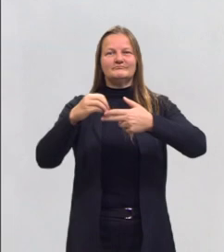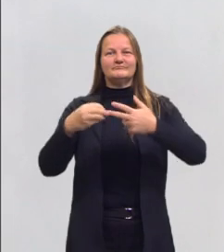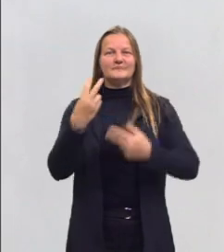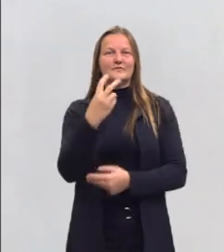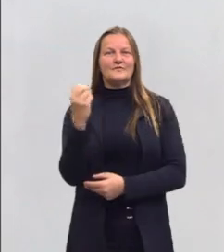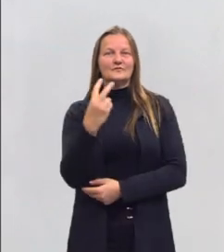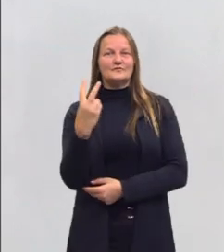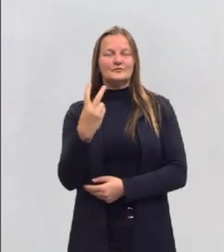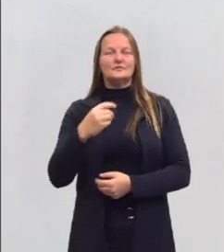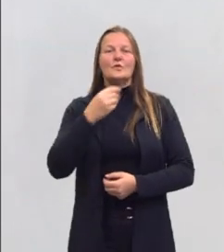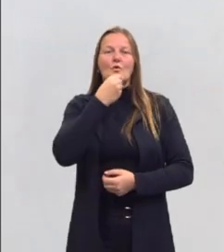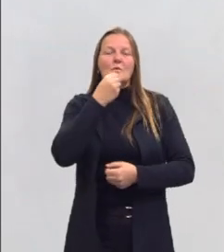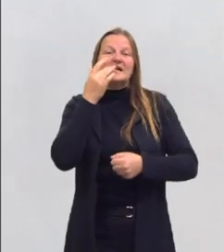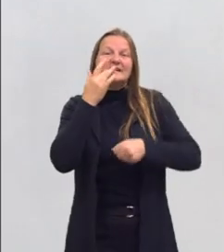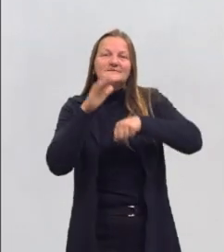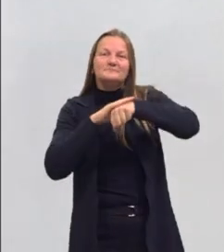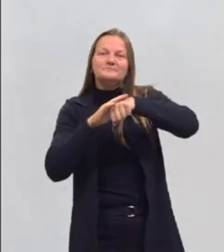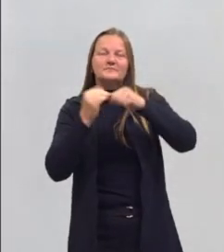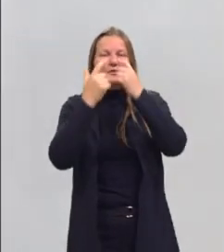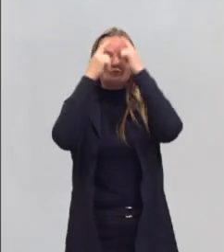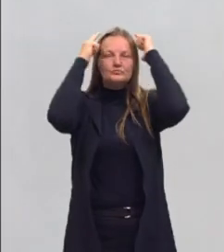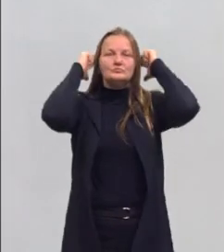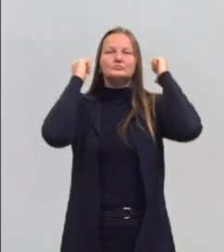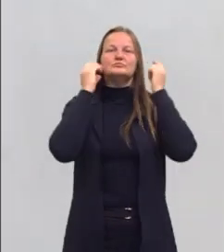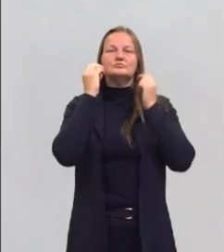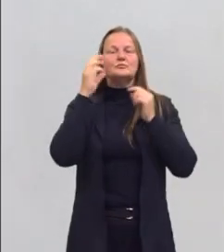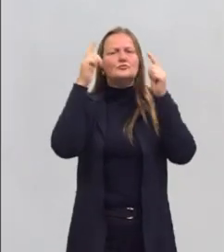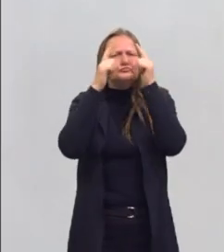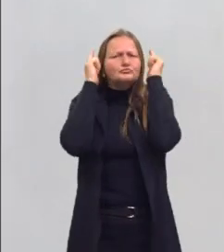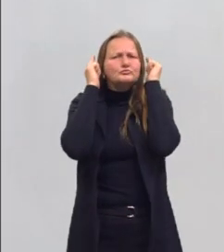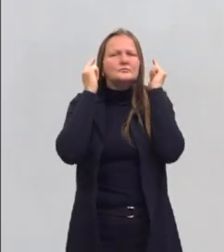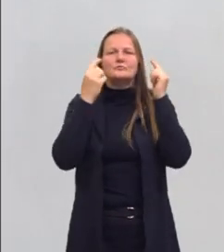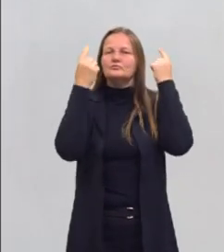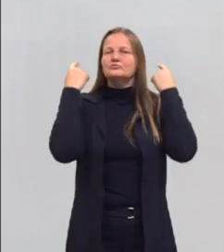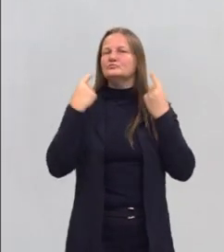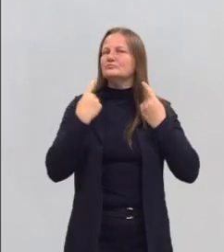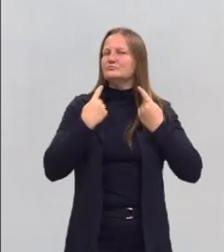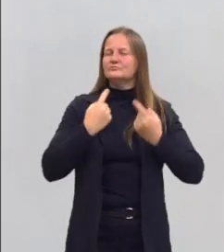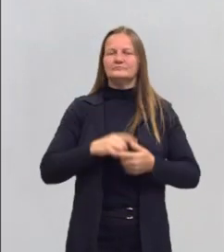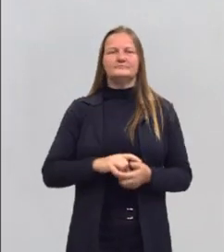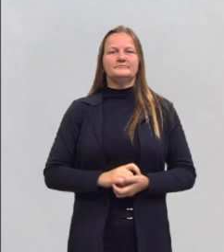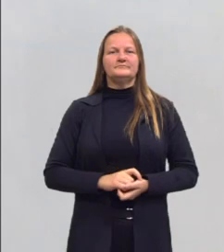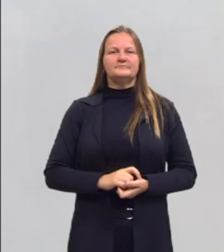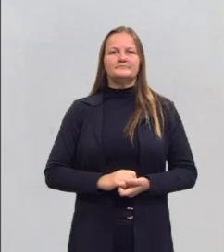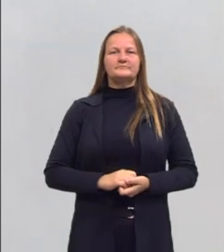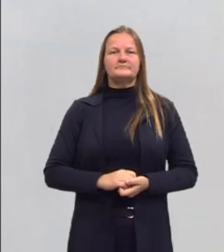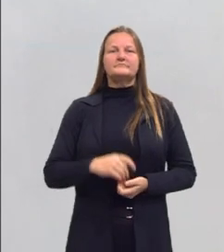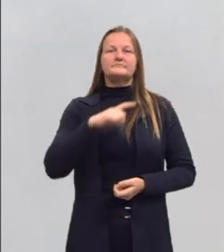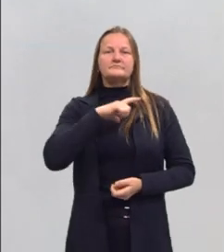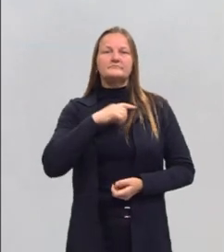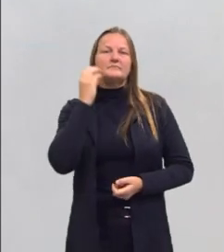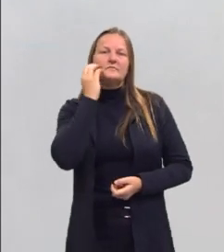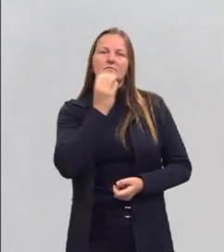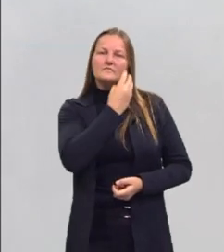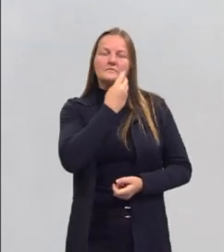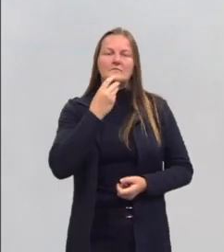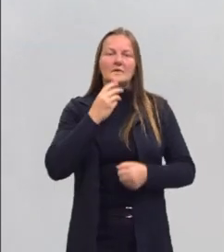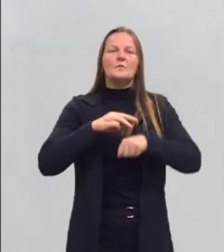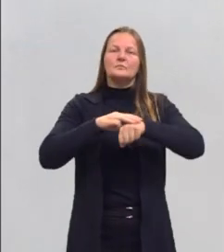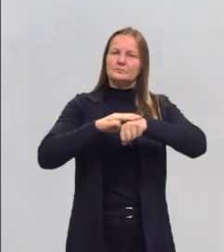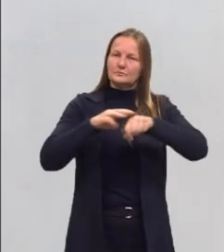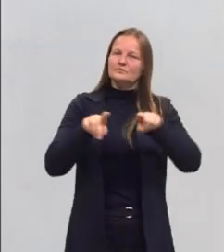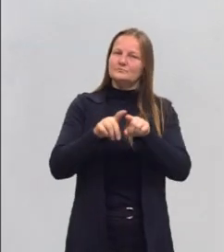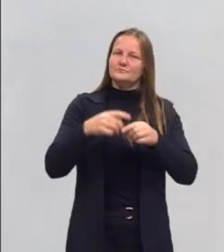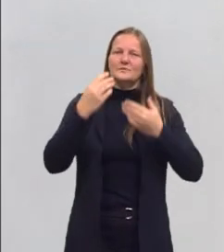branco, tenho cabelo castanho escuro, uso ele curto, ele é meio cacheado. Tenho a barba castanha também,